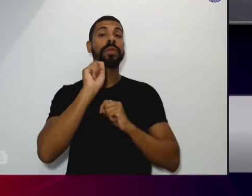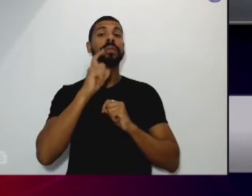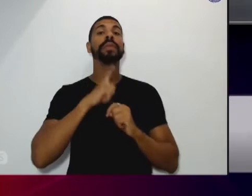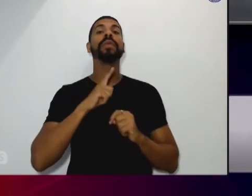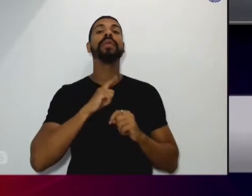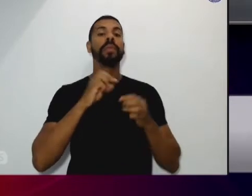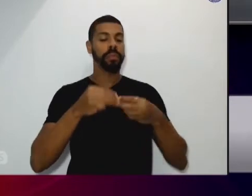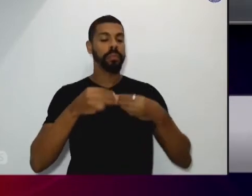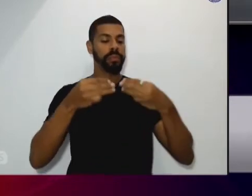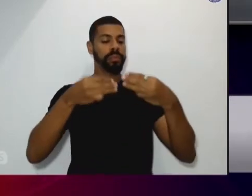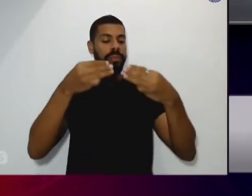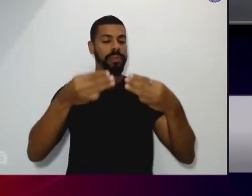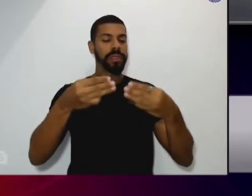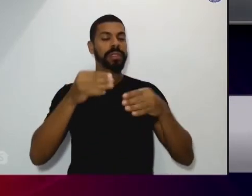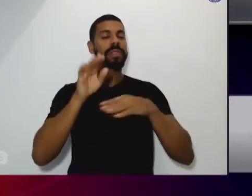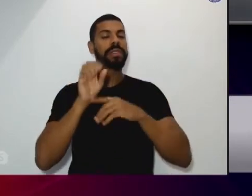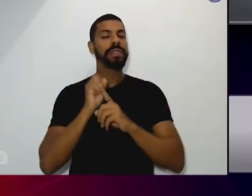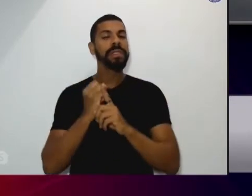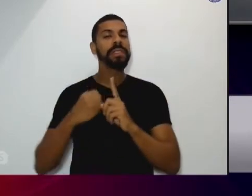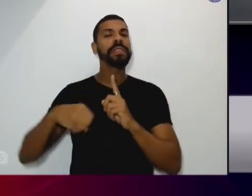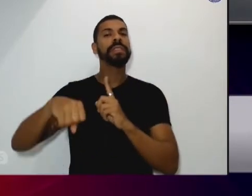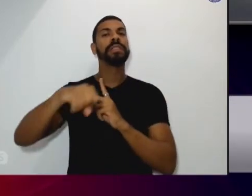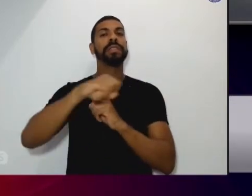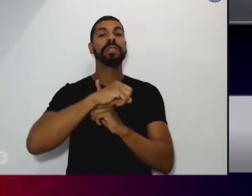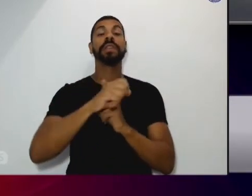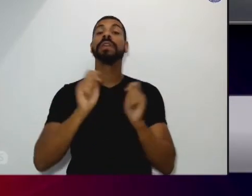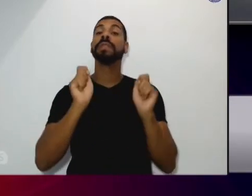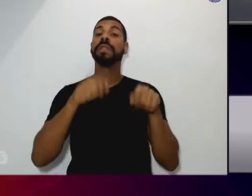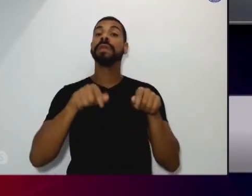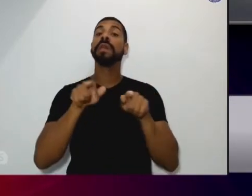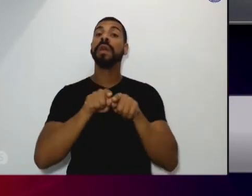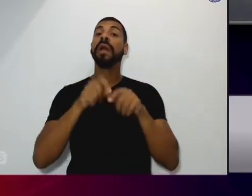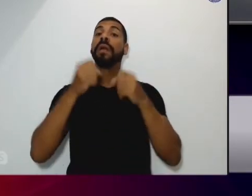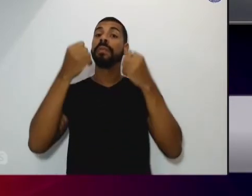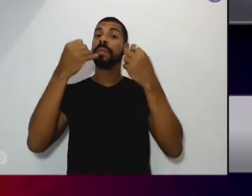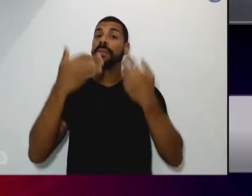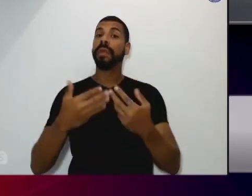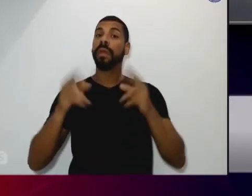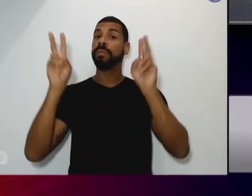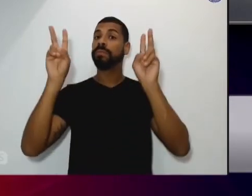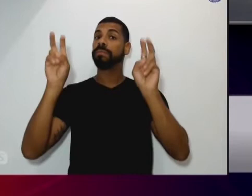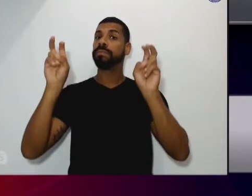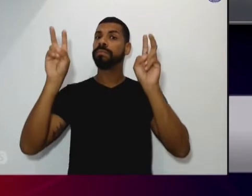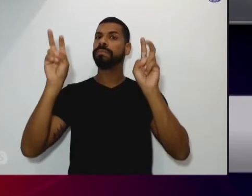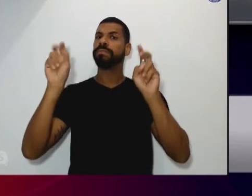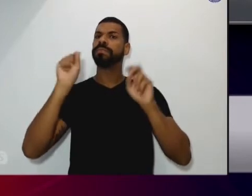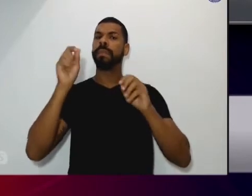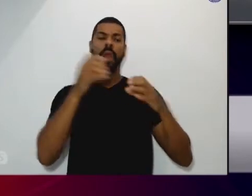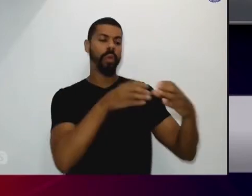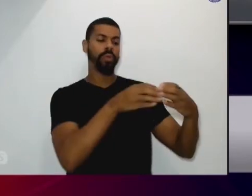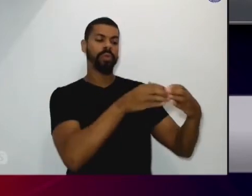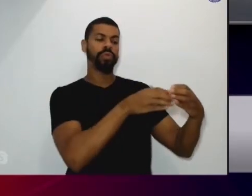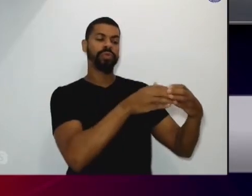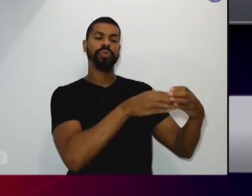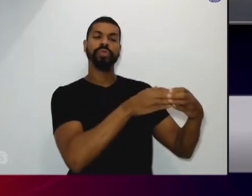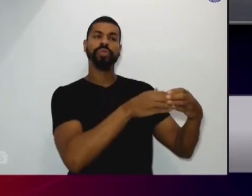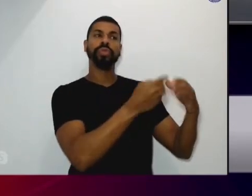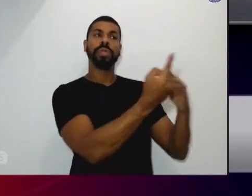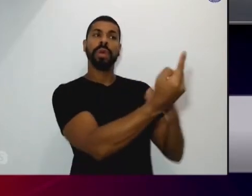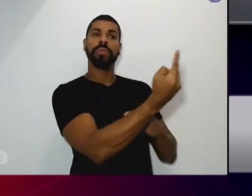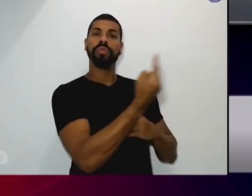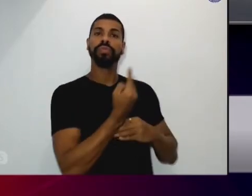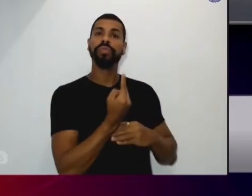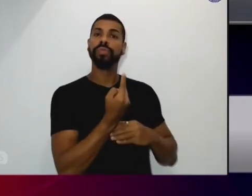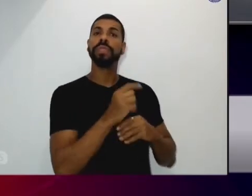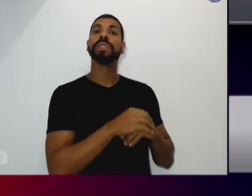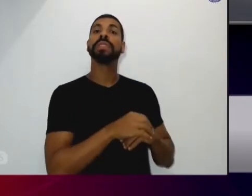Nacional de Cuidados e Prevenção às Drogas para falar com a coordenadora para trazer eles para cá no mês de cuidado e prevenção